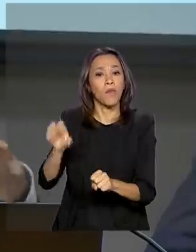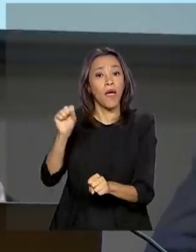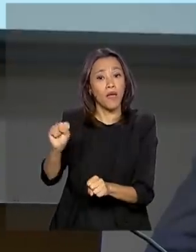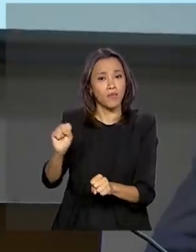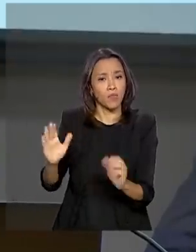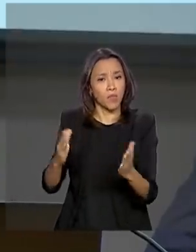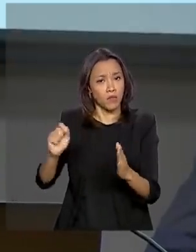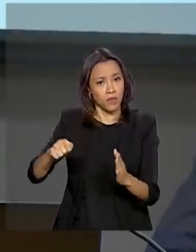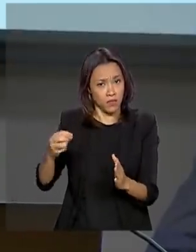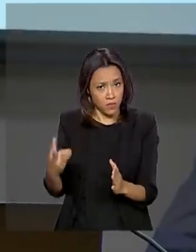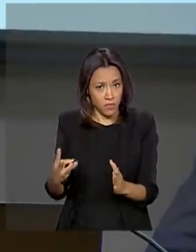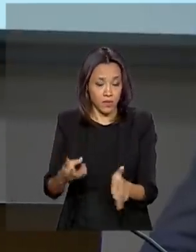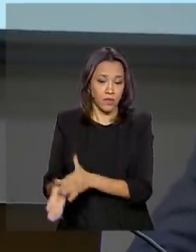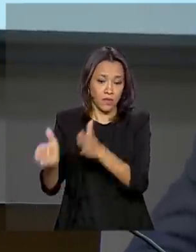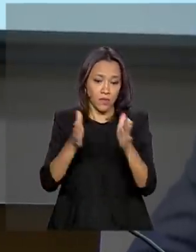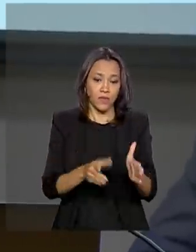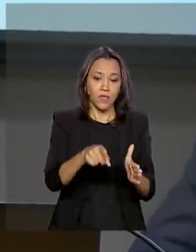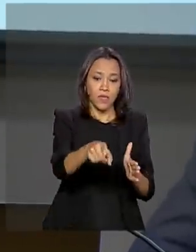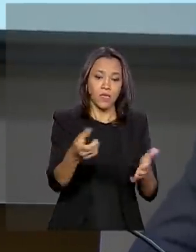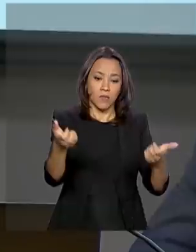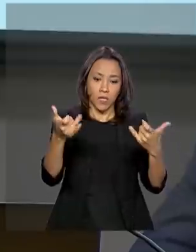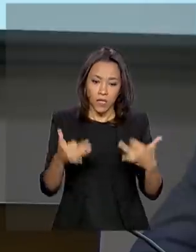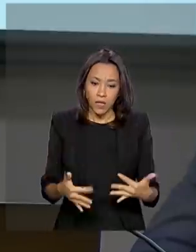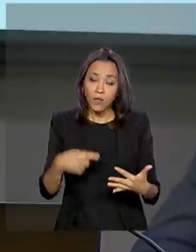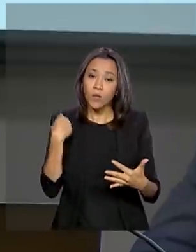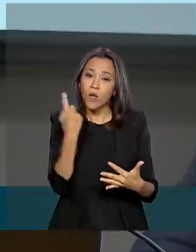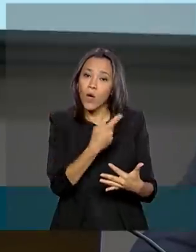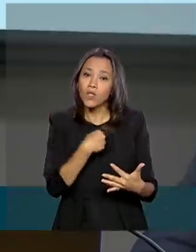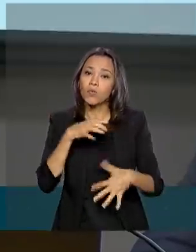buscando, dentro dos limites que nós temos,